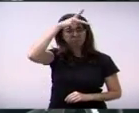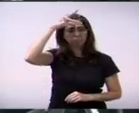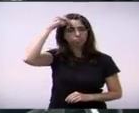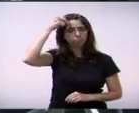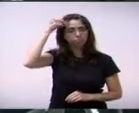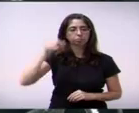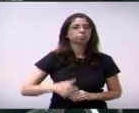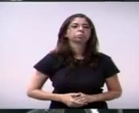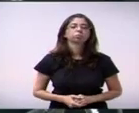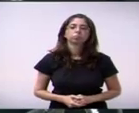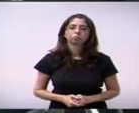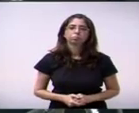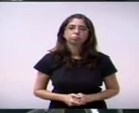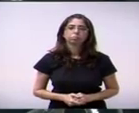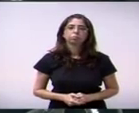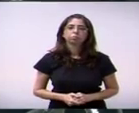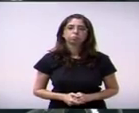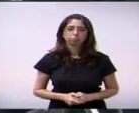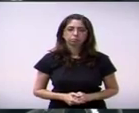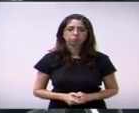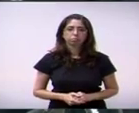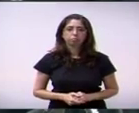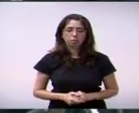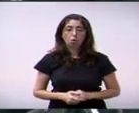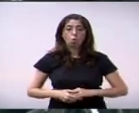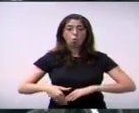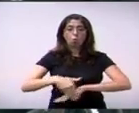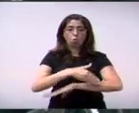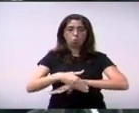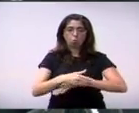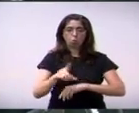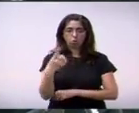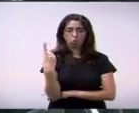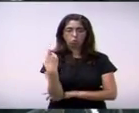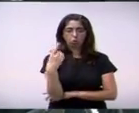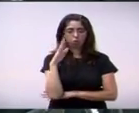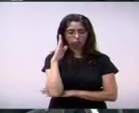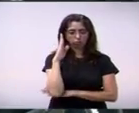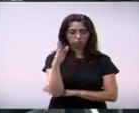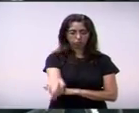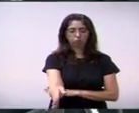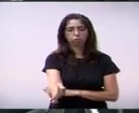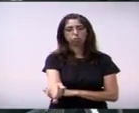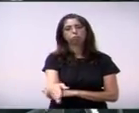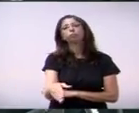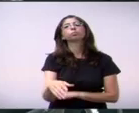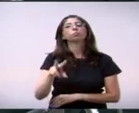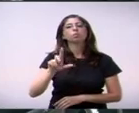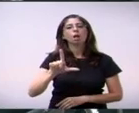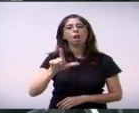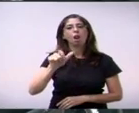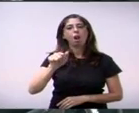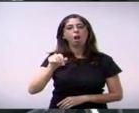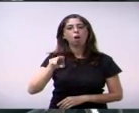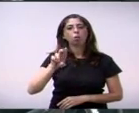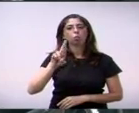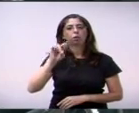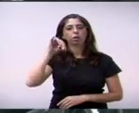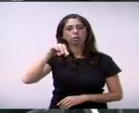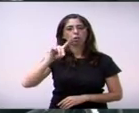a implantação de sentido único de direção na rua Laurindo Américo de Moura,